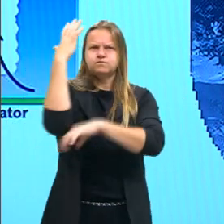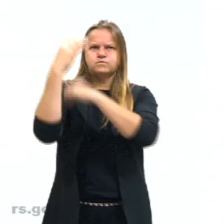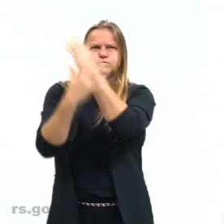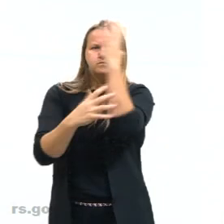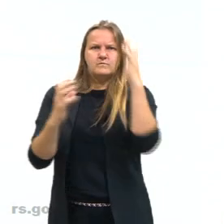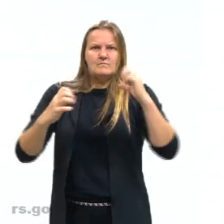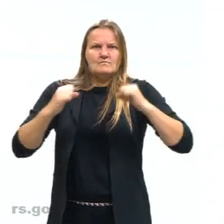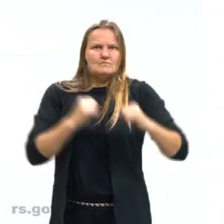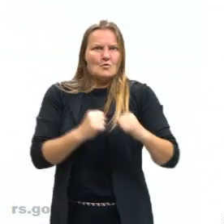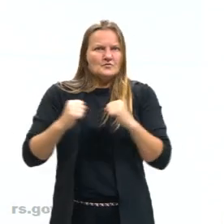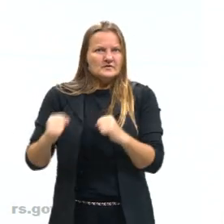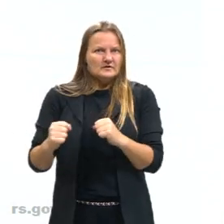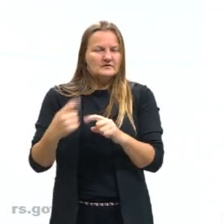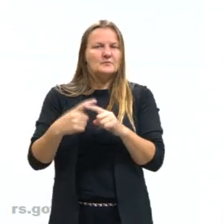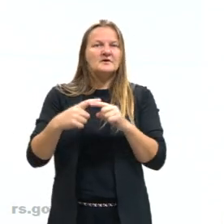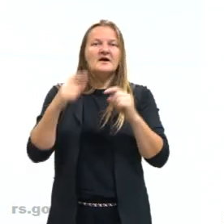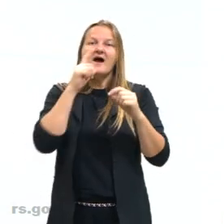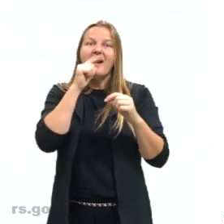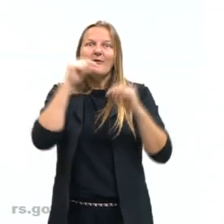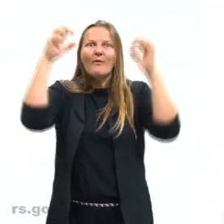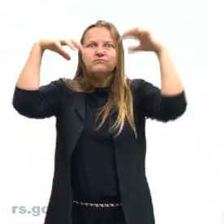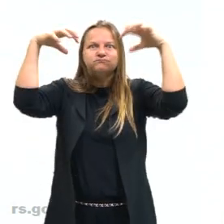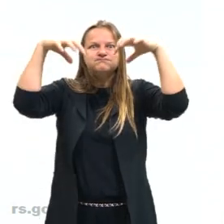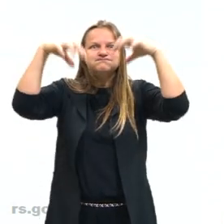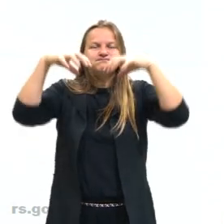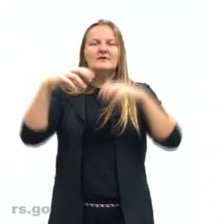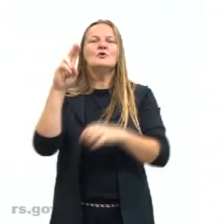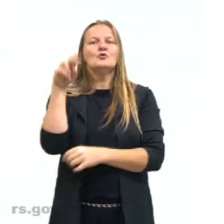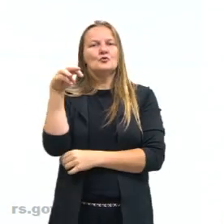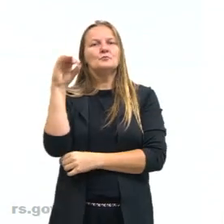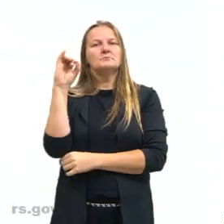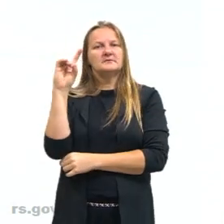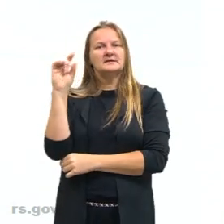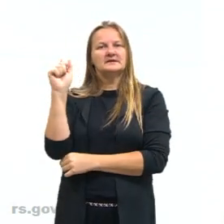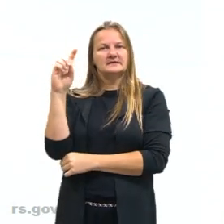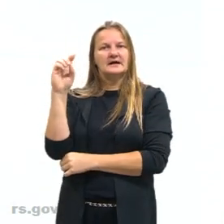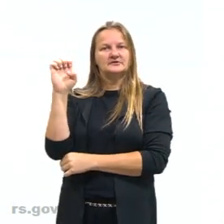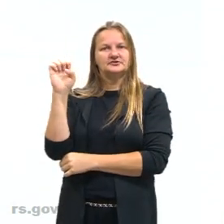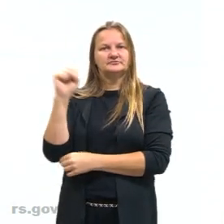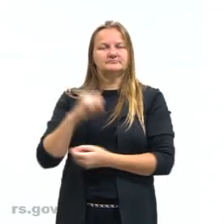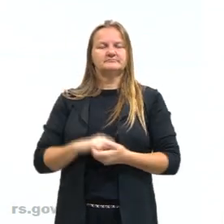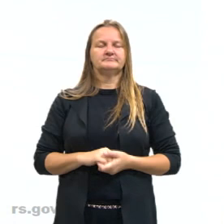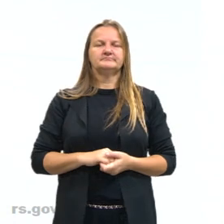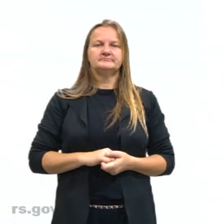gurizada? Porque converte pra lá, vai ter bastante umidade aquela questão toda, tá?